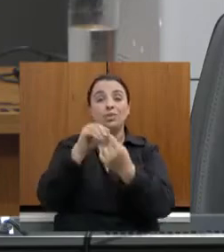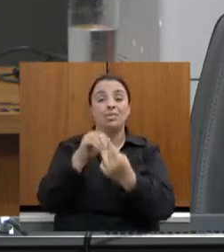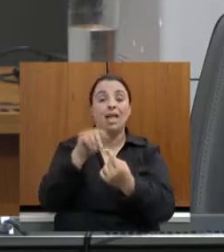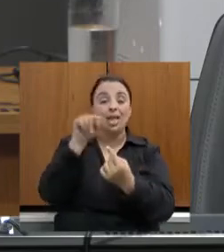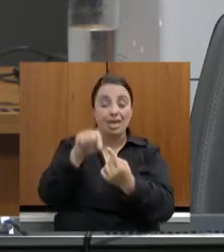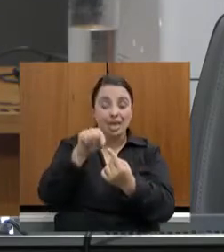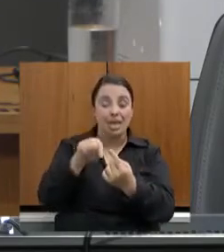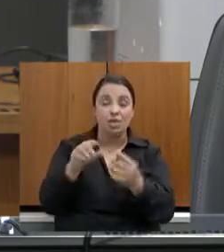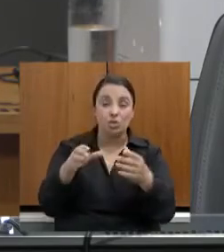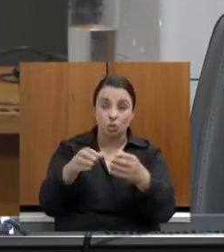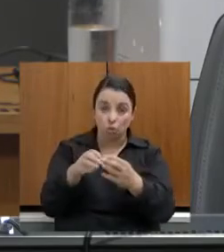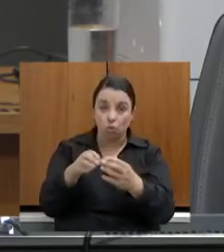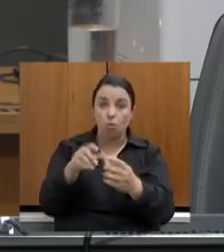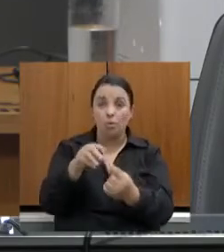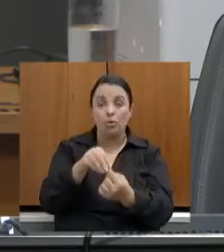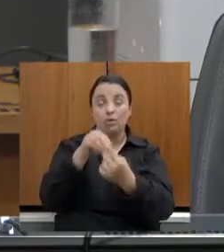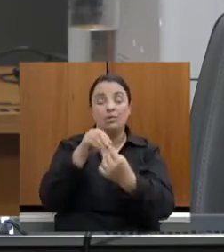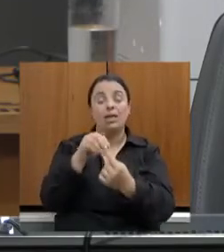grupo priorizado,